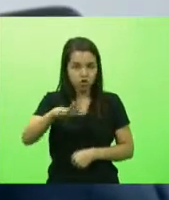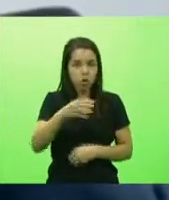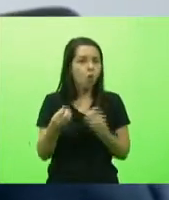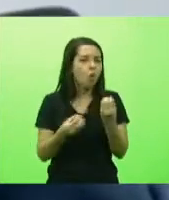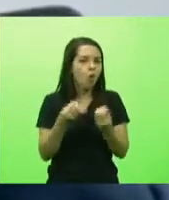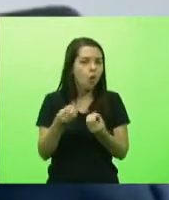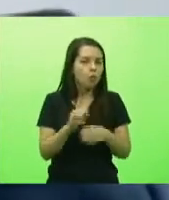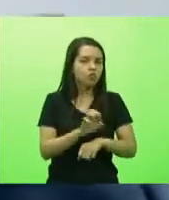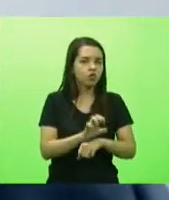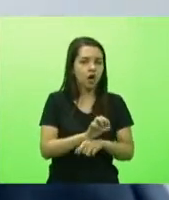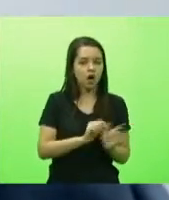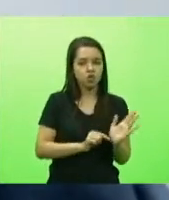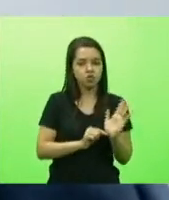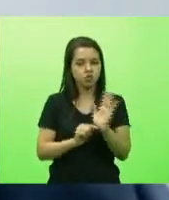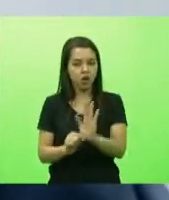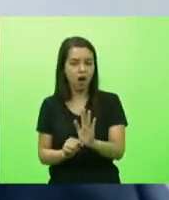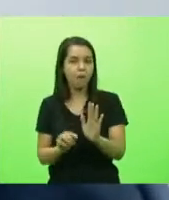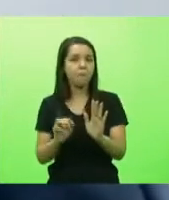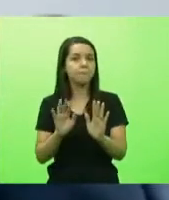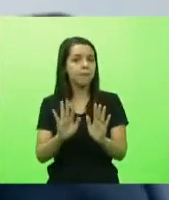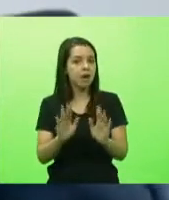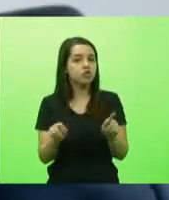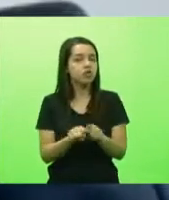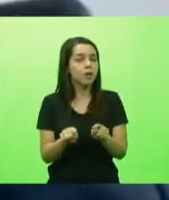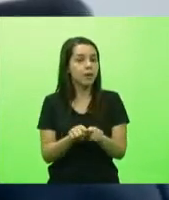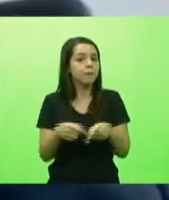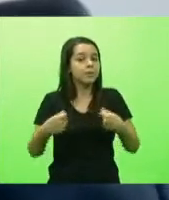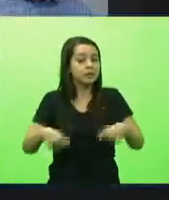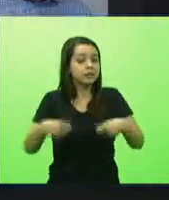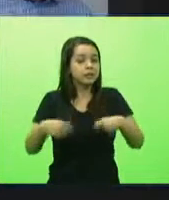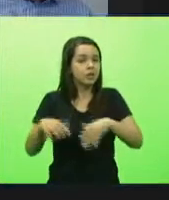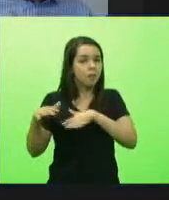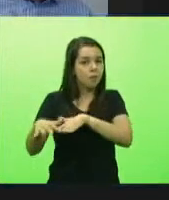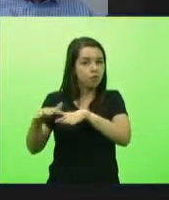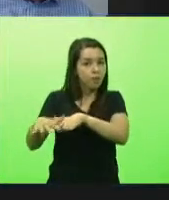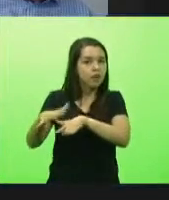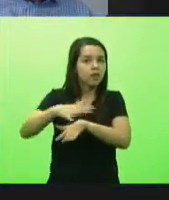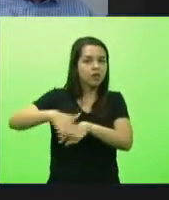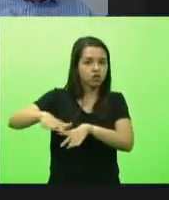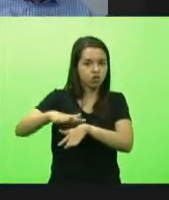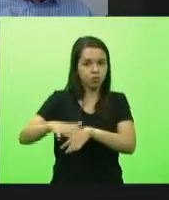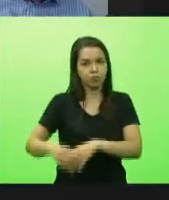precisamos de um movimento da região mais um minuto